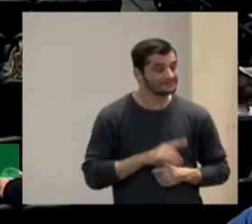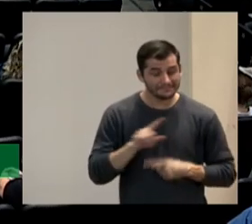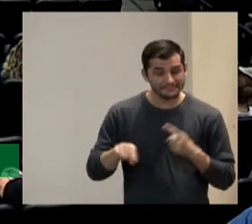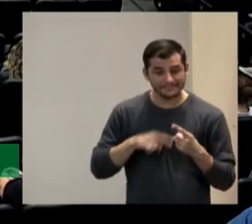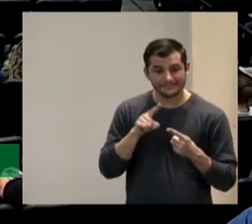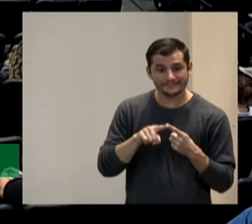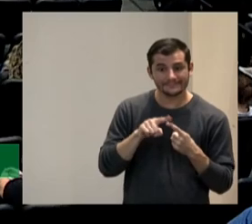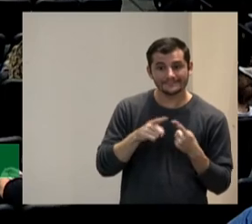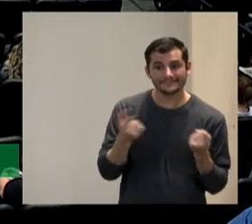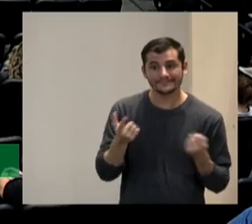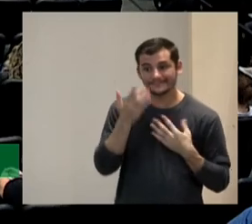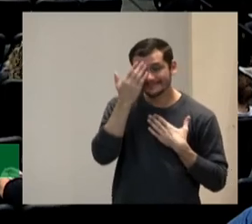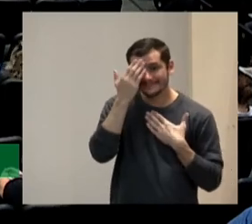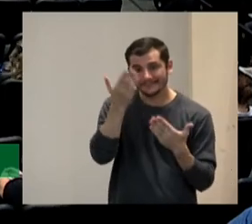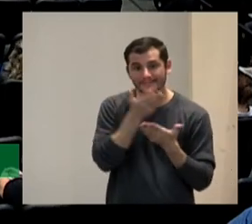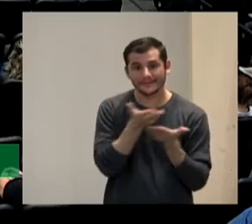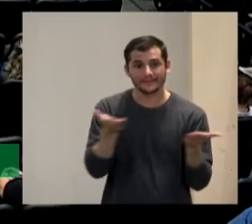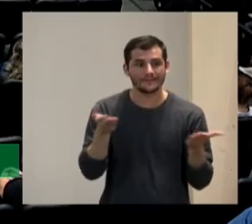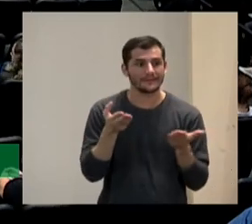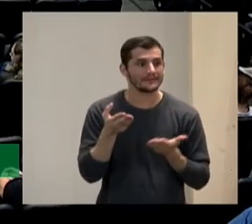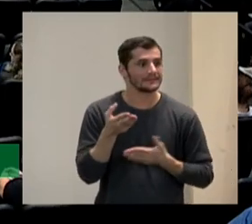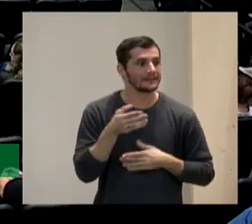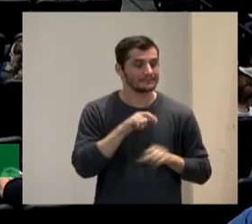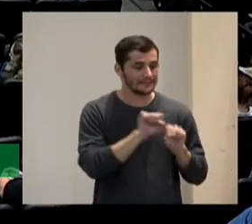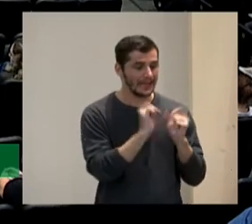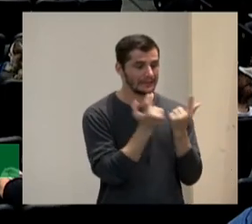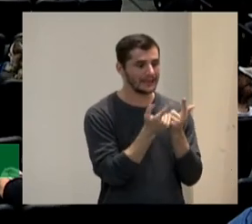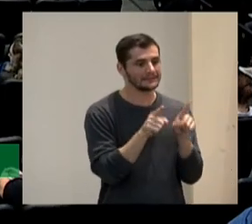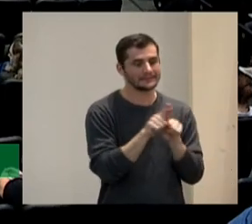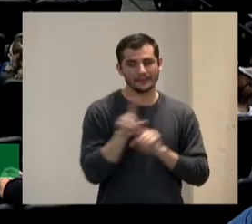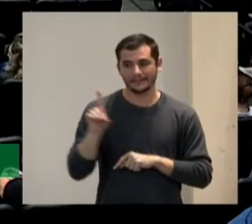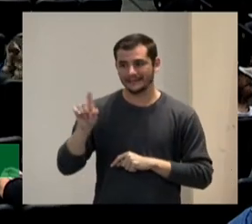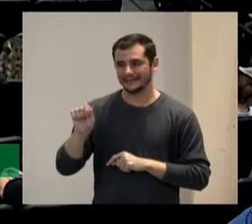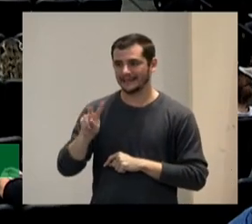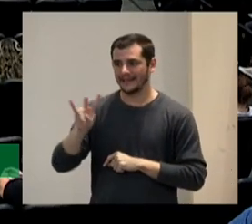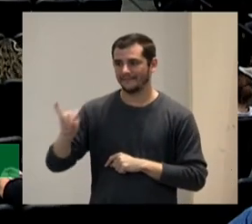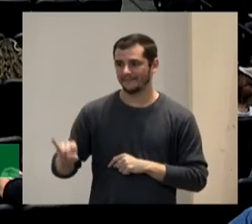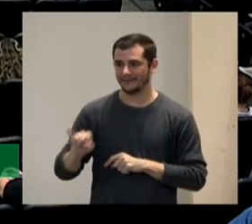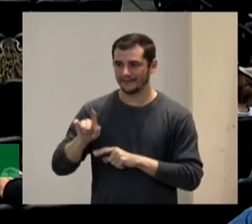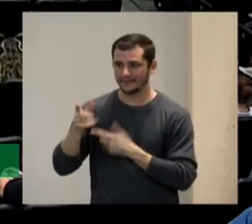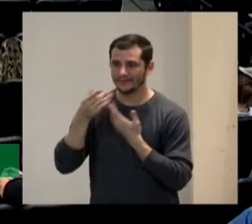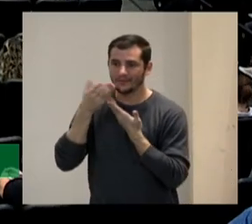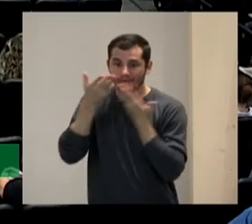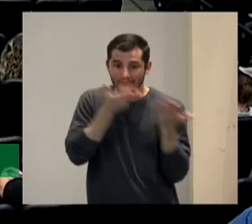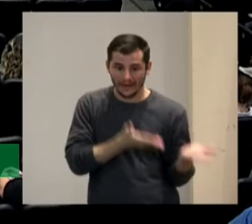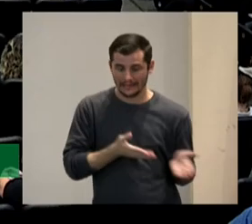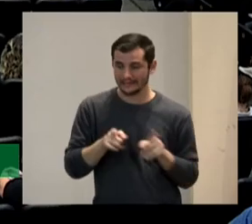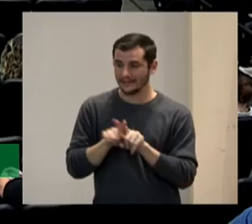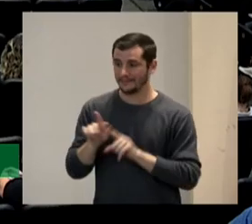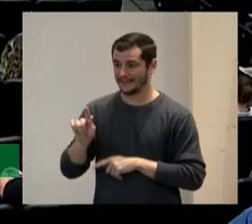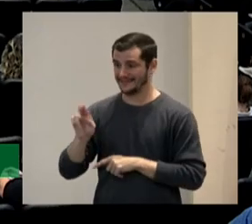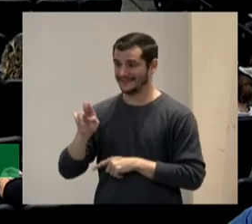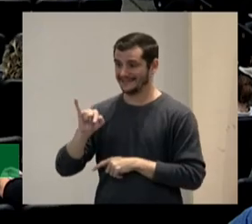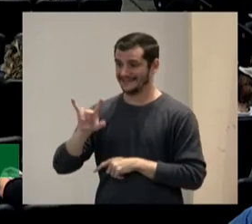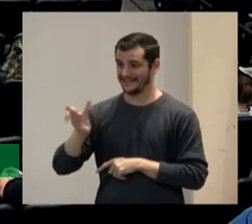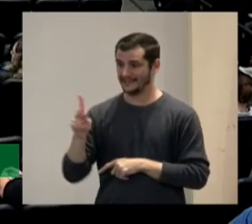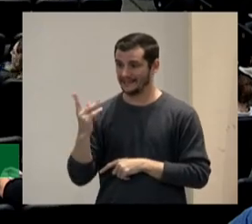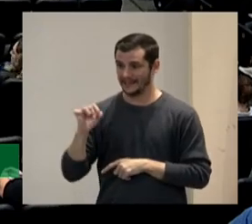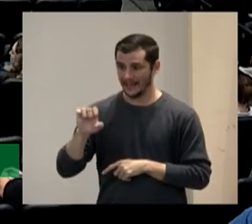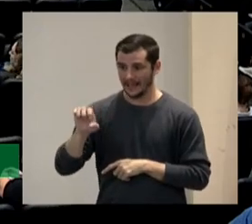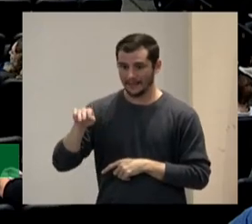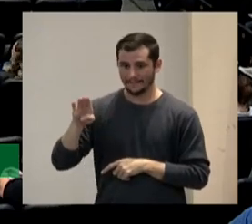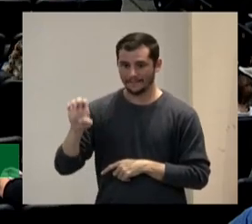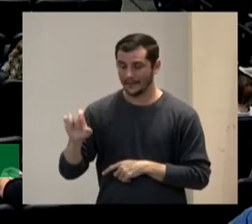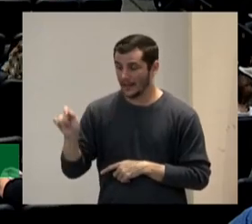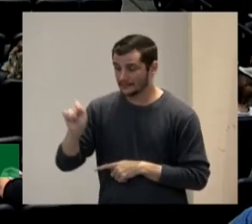muito obrigado ao Alex e ao David pelo convite ao Guilherme da associação também pelo convite para estar